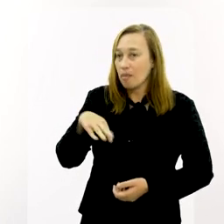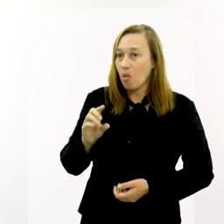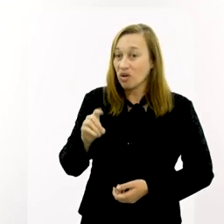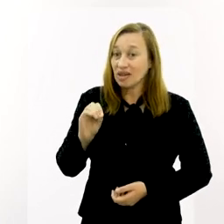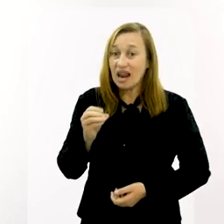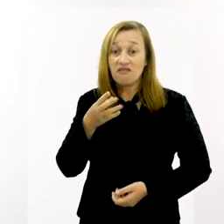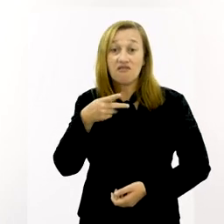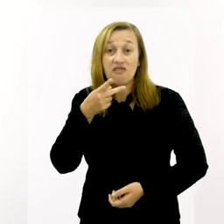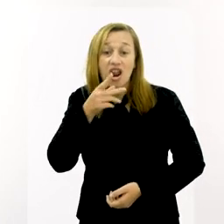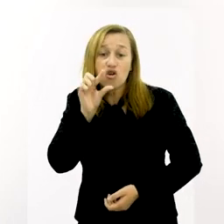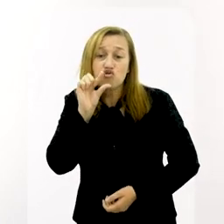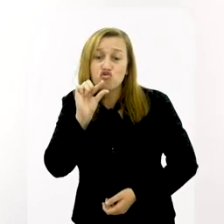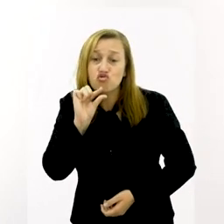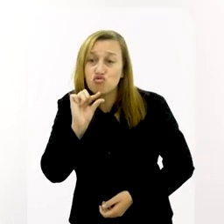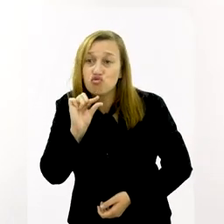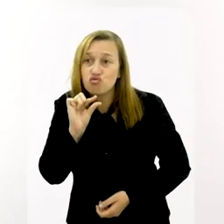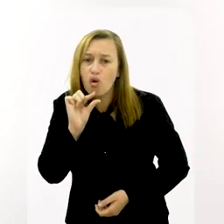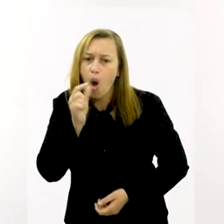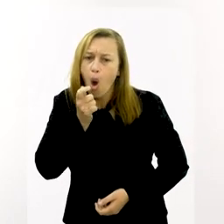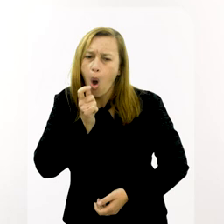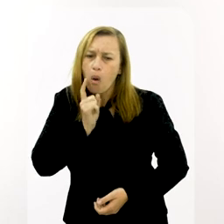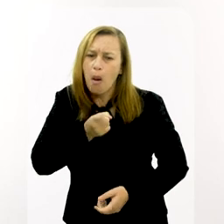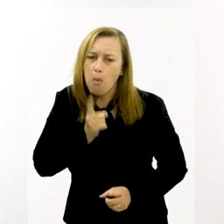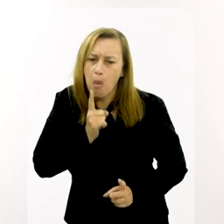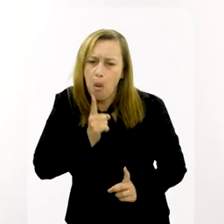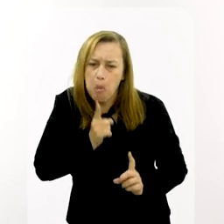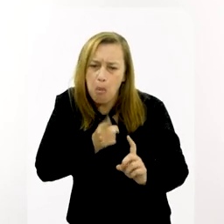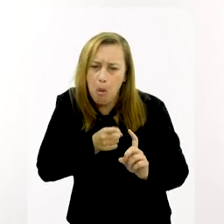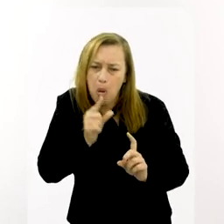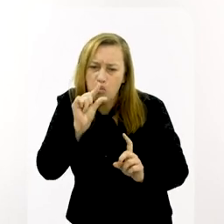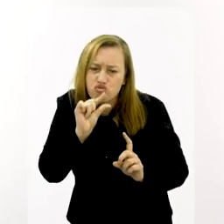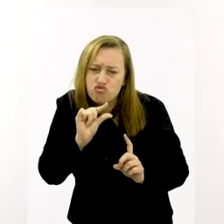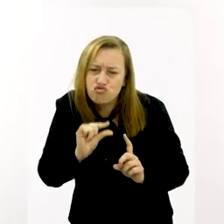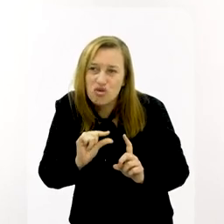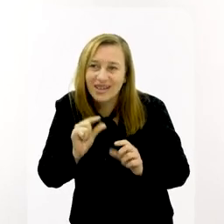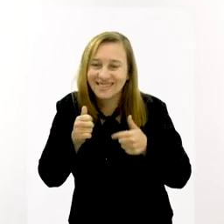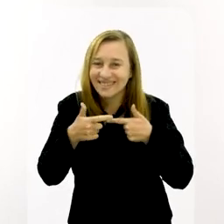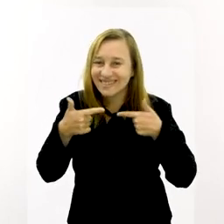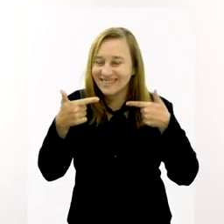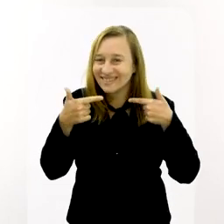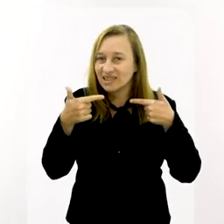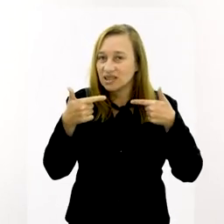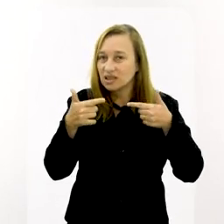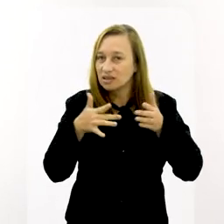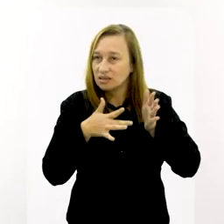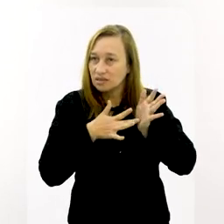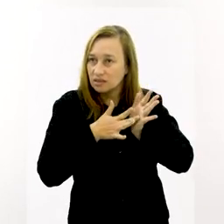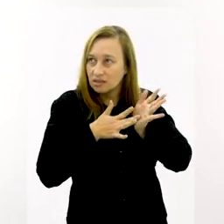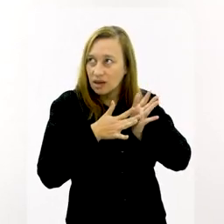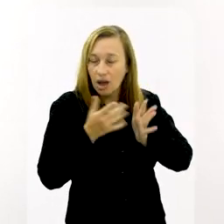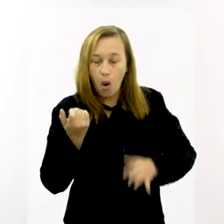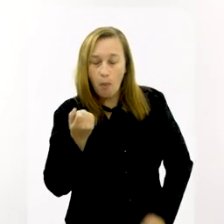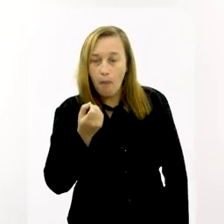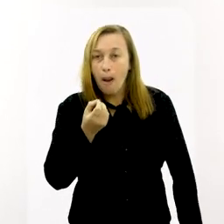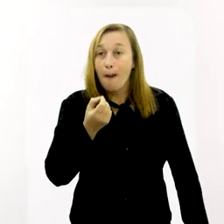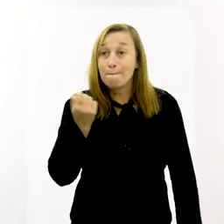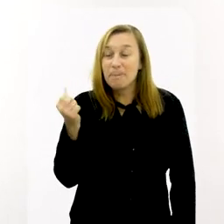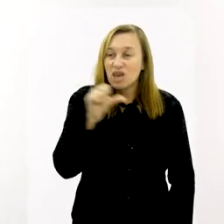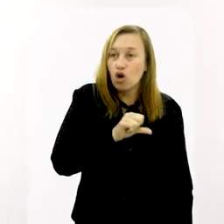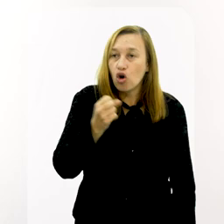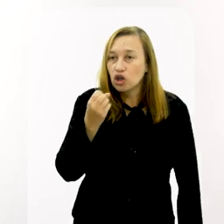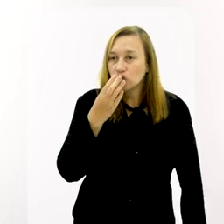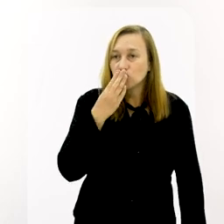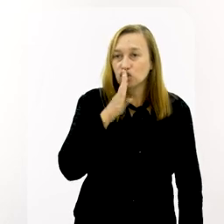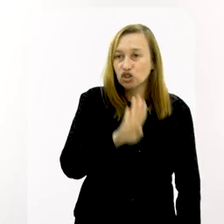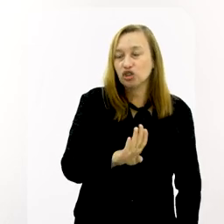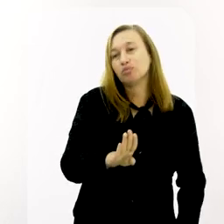Mônica e ela fala baixinho. A bronca dela é baixinha e sorrindo. Como dizia minha mãe, o pior tipo de